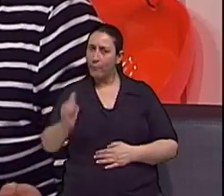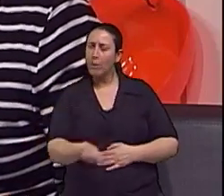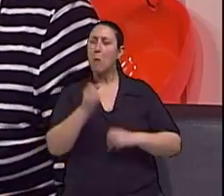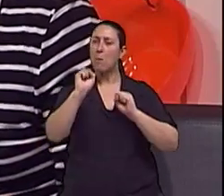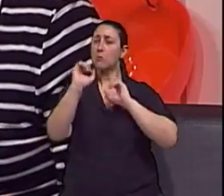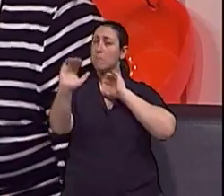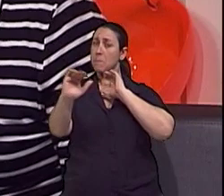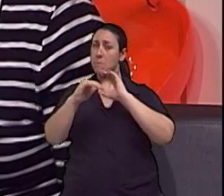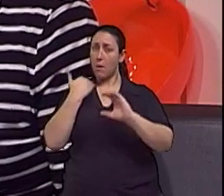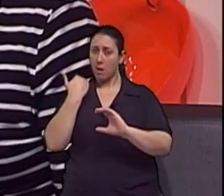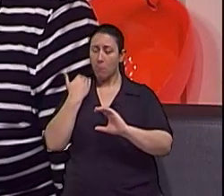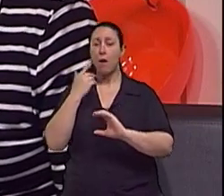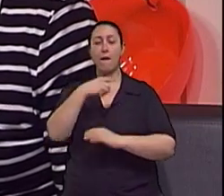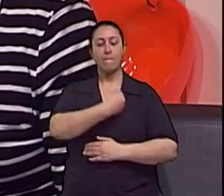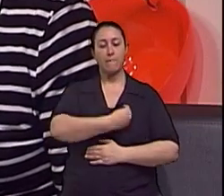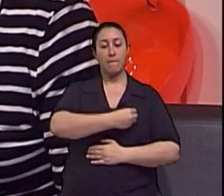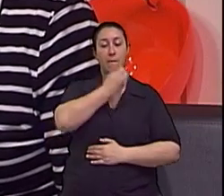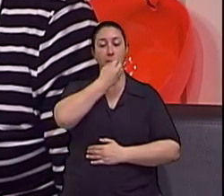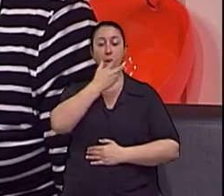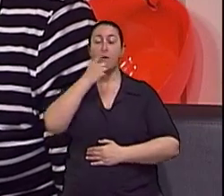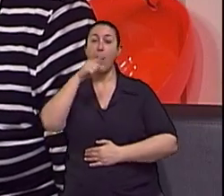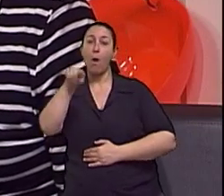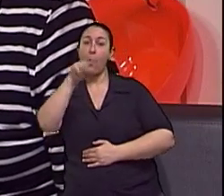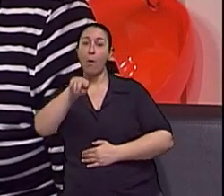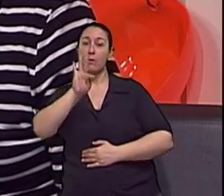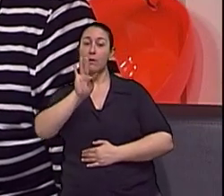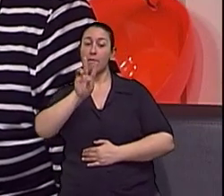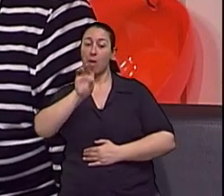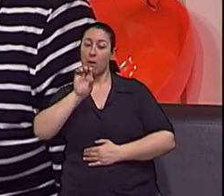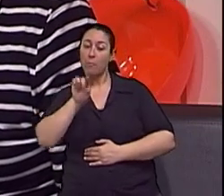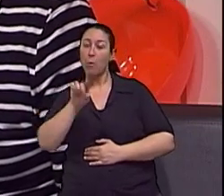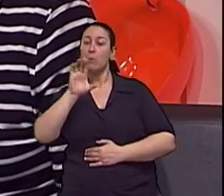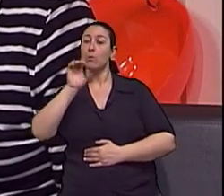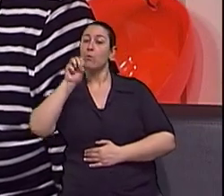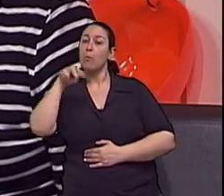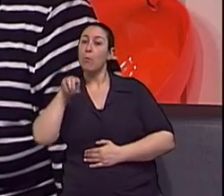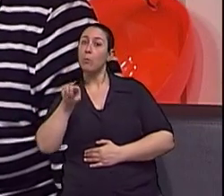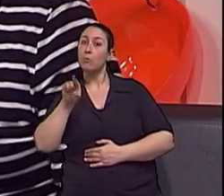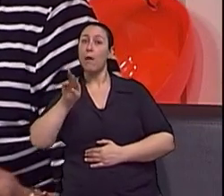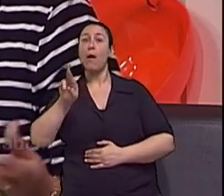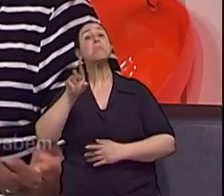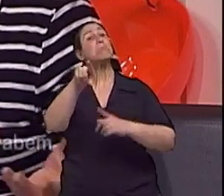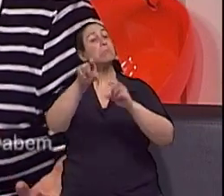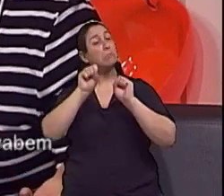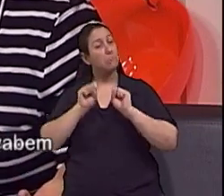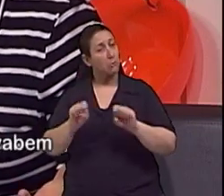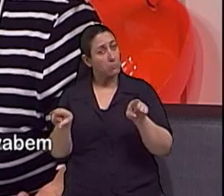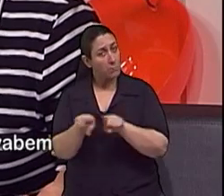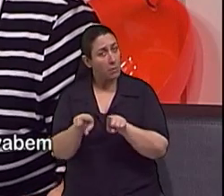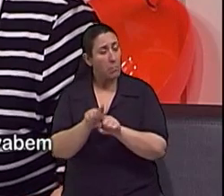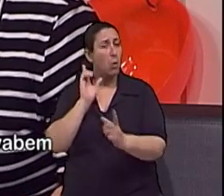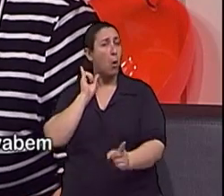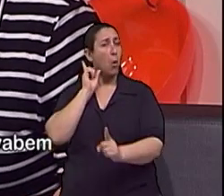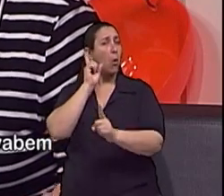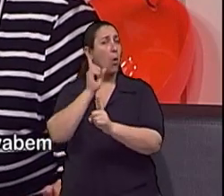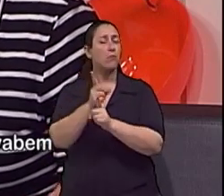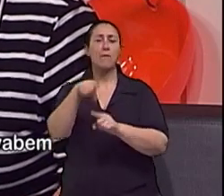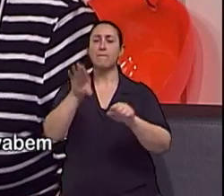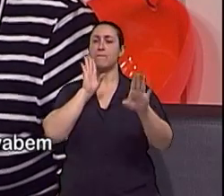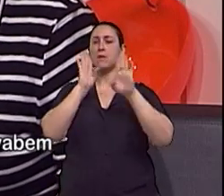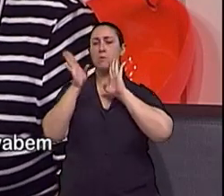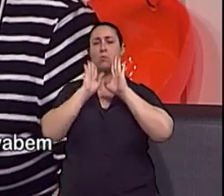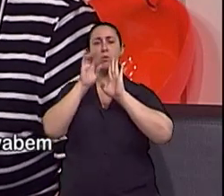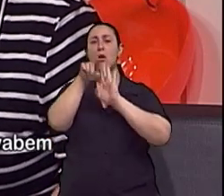nosso e-mail vivabem.tv.com.br e também pode nos encontrar lá no